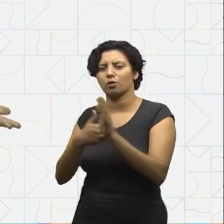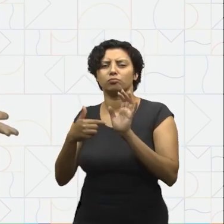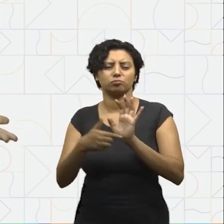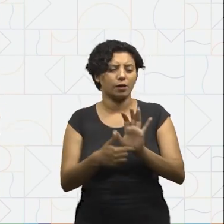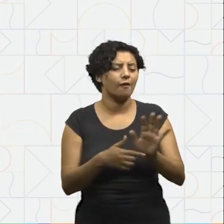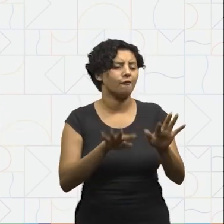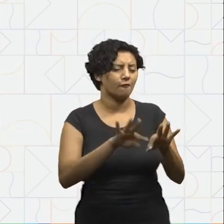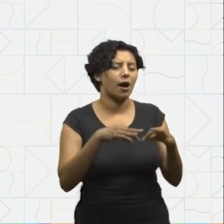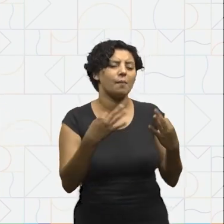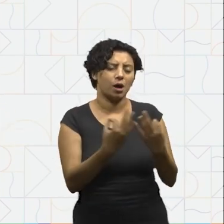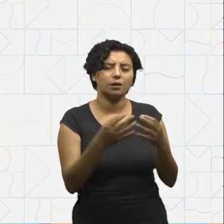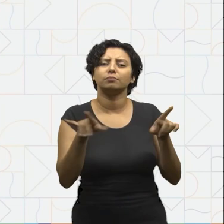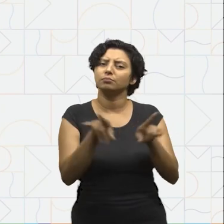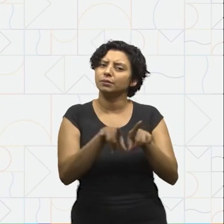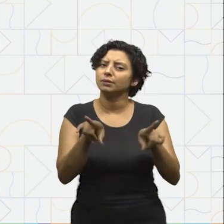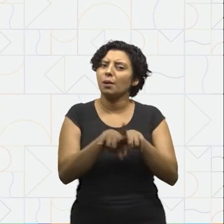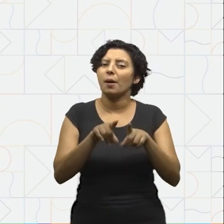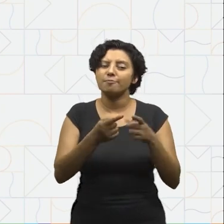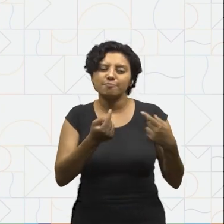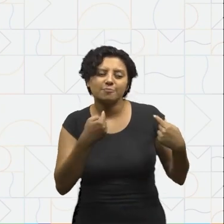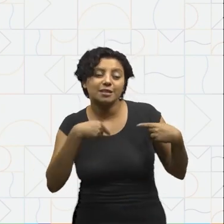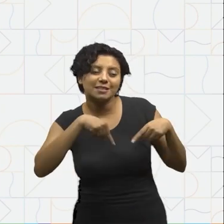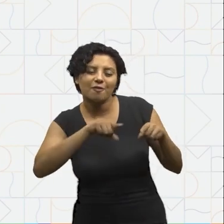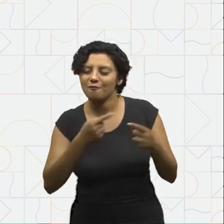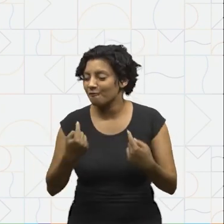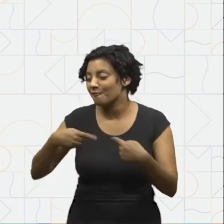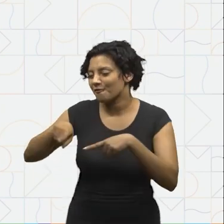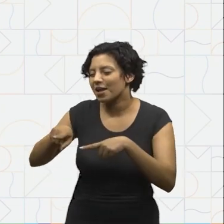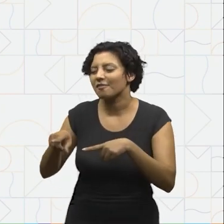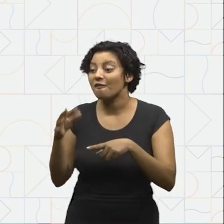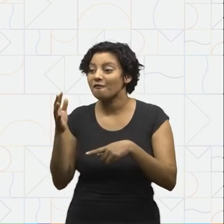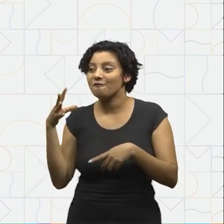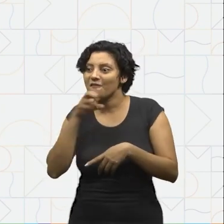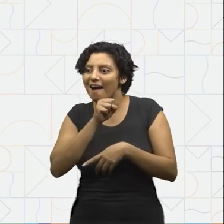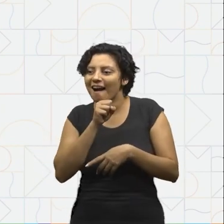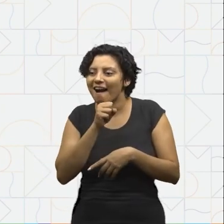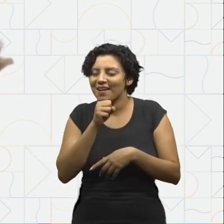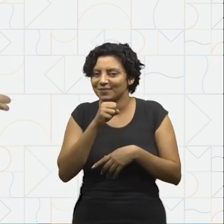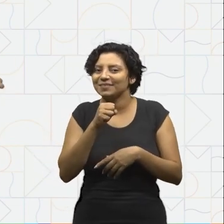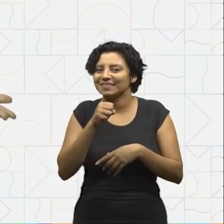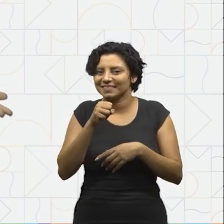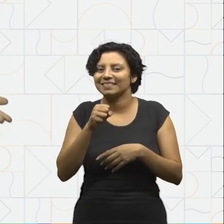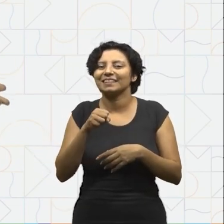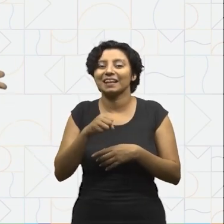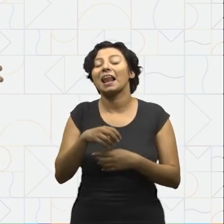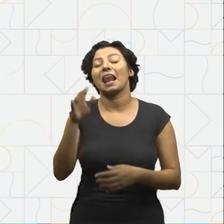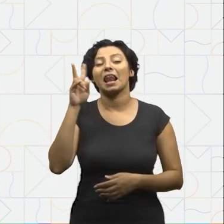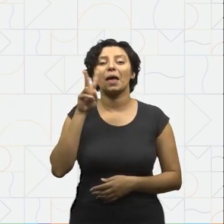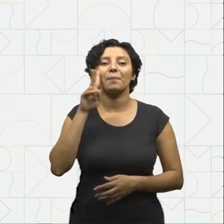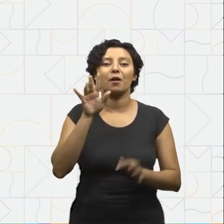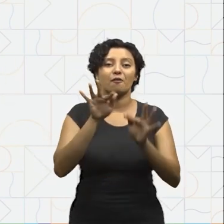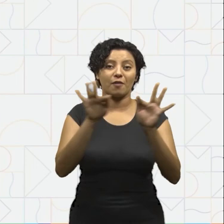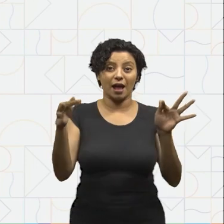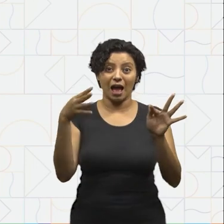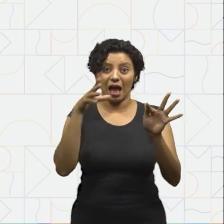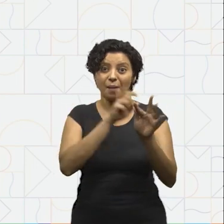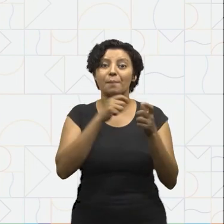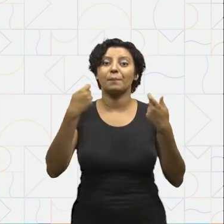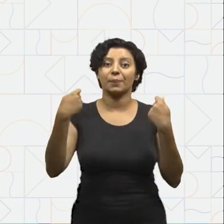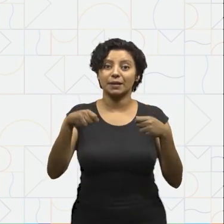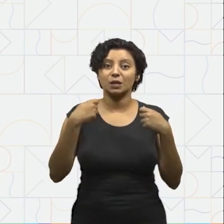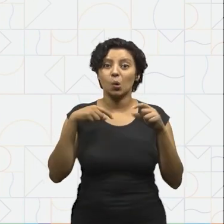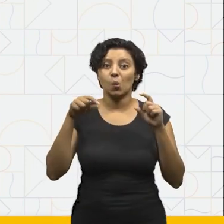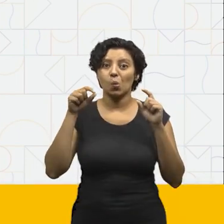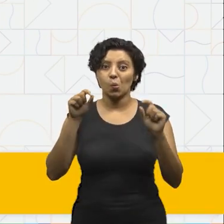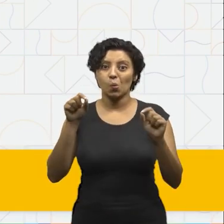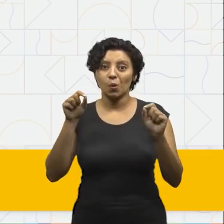familiares ou colegas e os desafie a recitar. Lembrando que trava-línguas devem